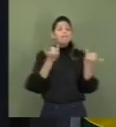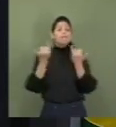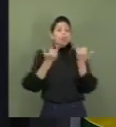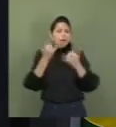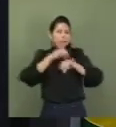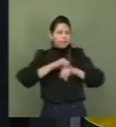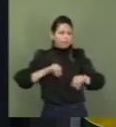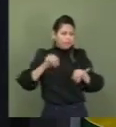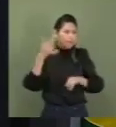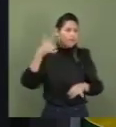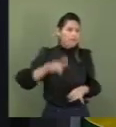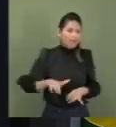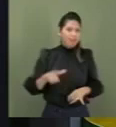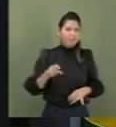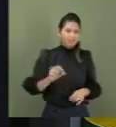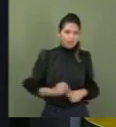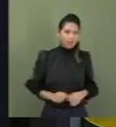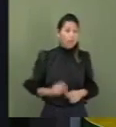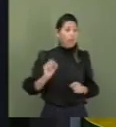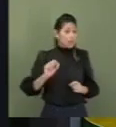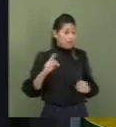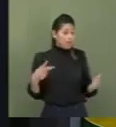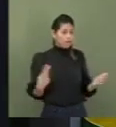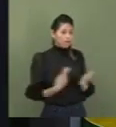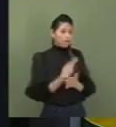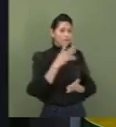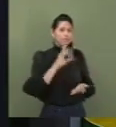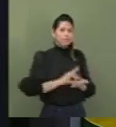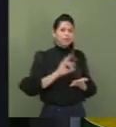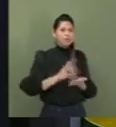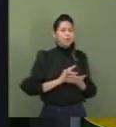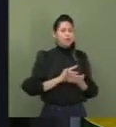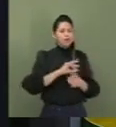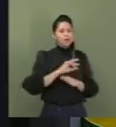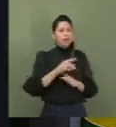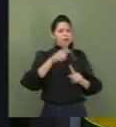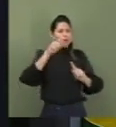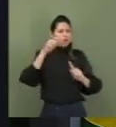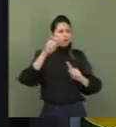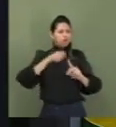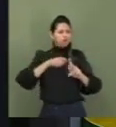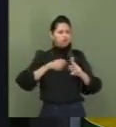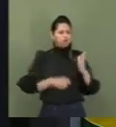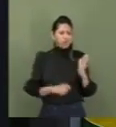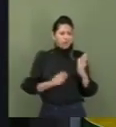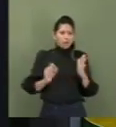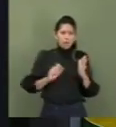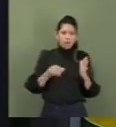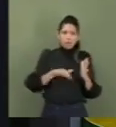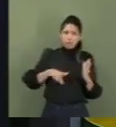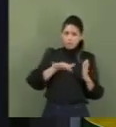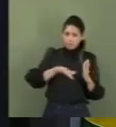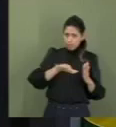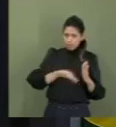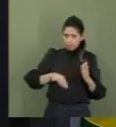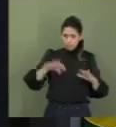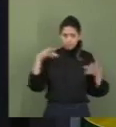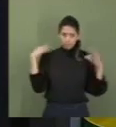sobre o que aconteceu nos últimos meses com referência ao setor de turismo do Brasil.